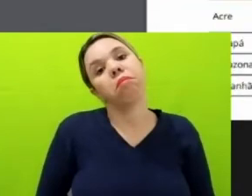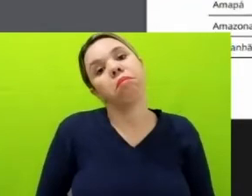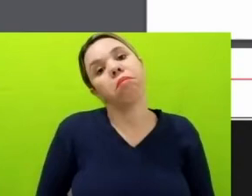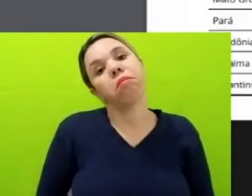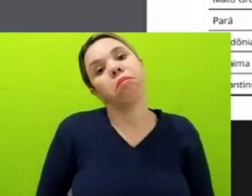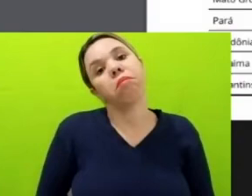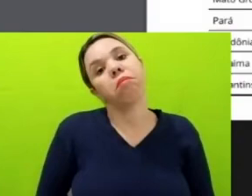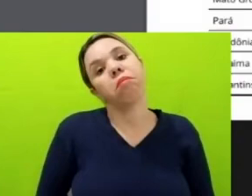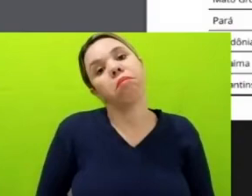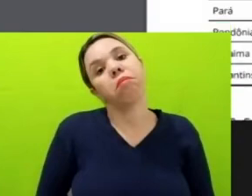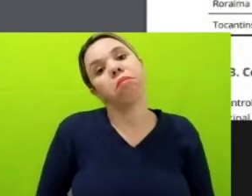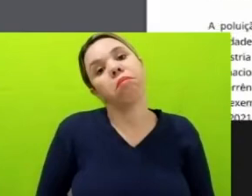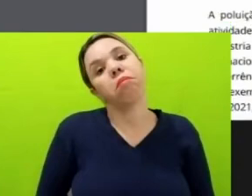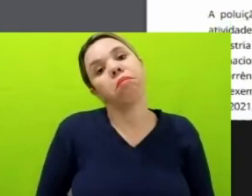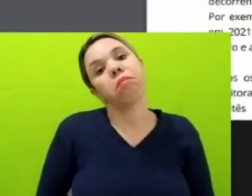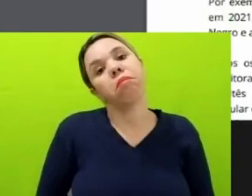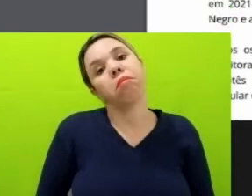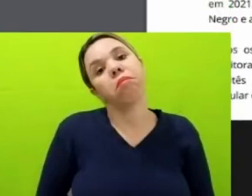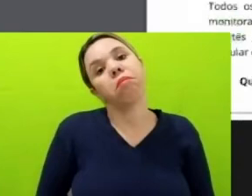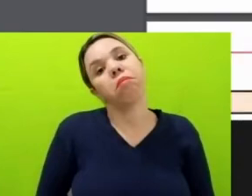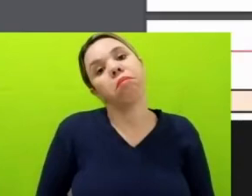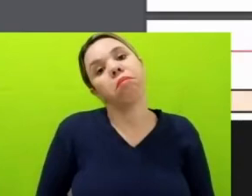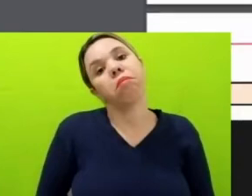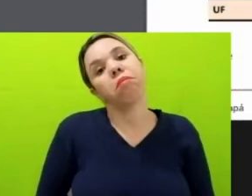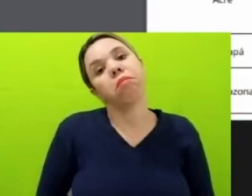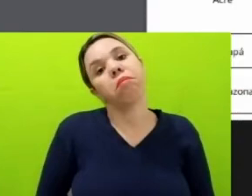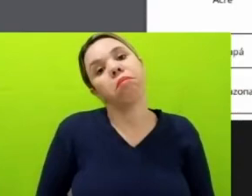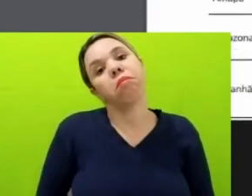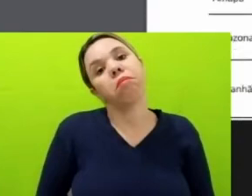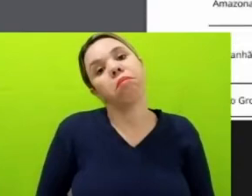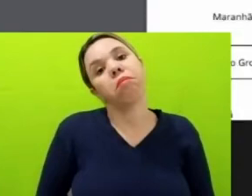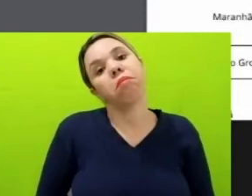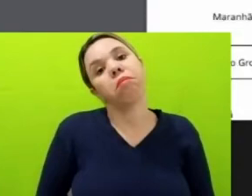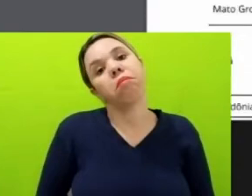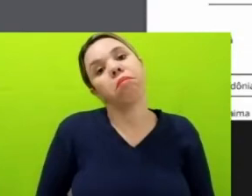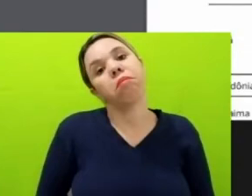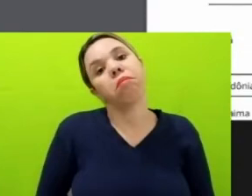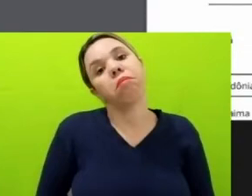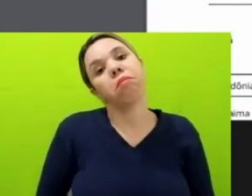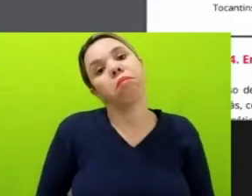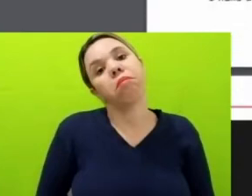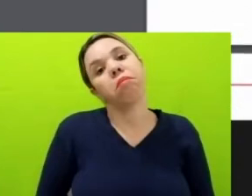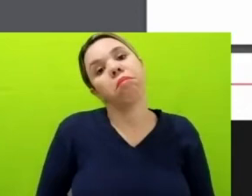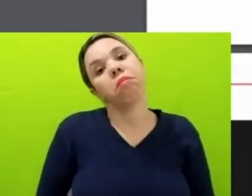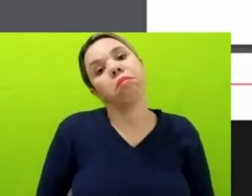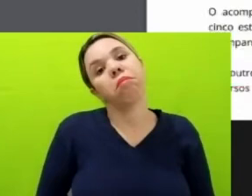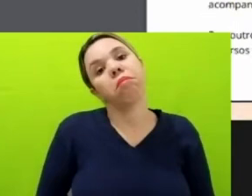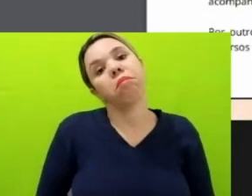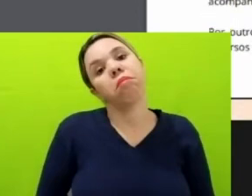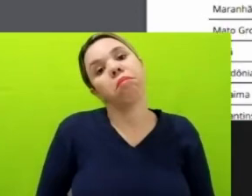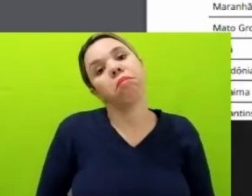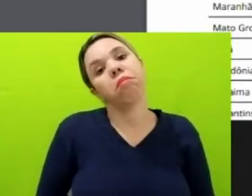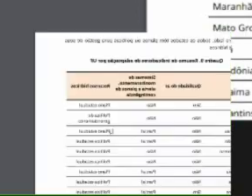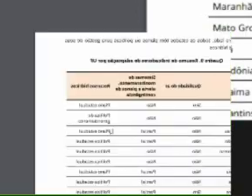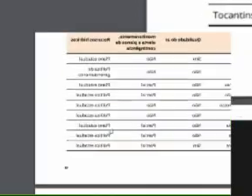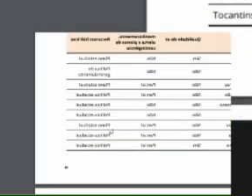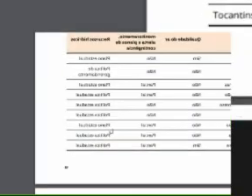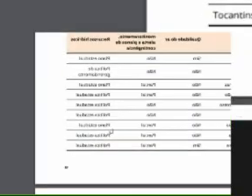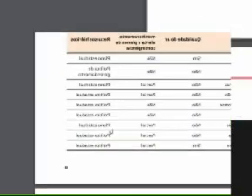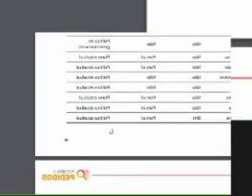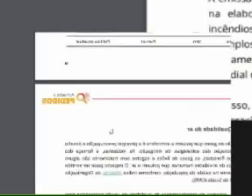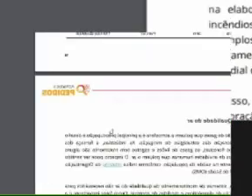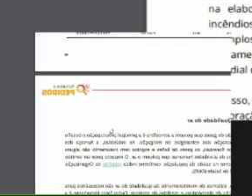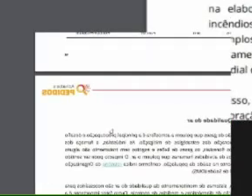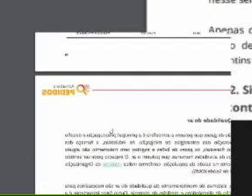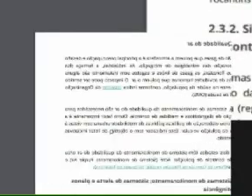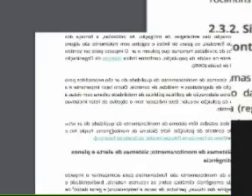num caso como o que está acontecendo em Recife, assim, com impacto ambiental muito grande, chuvas, e